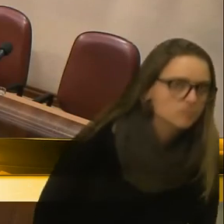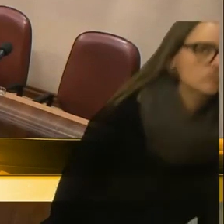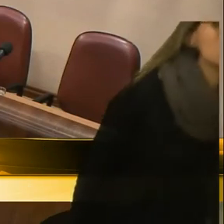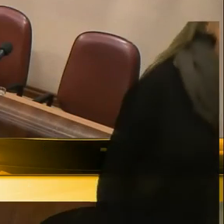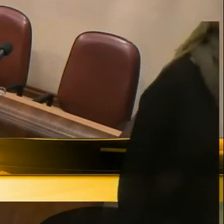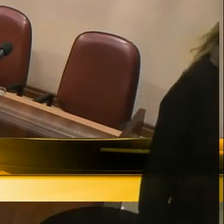de líder...